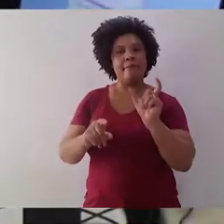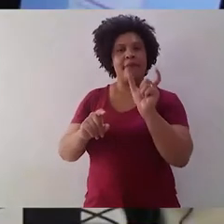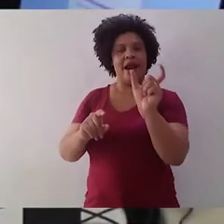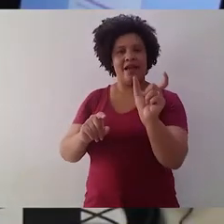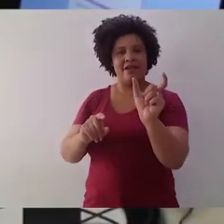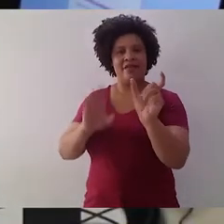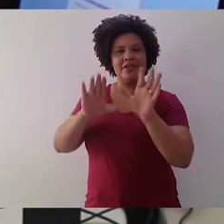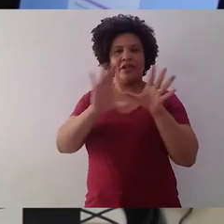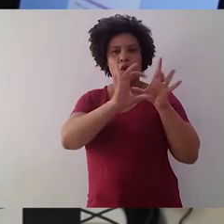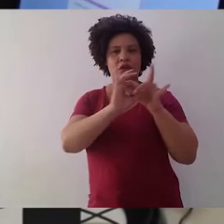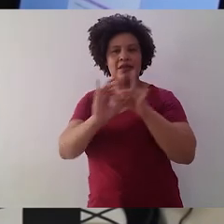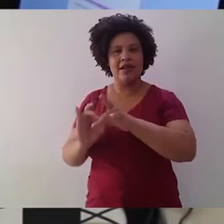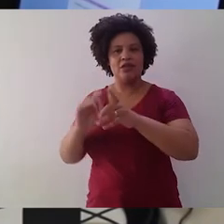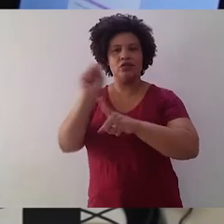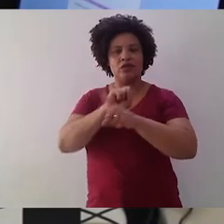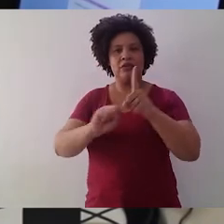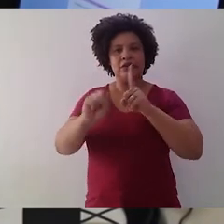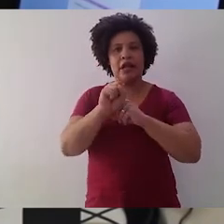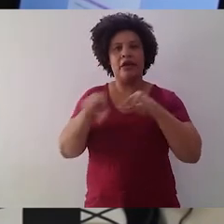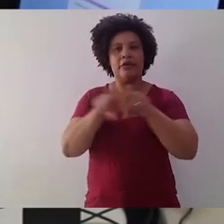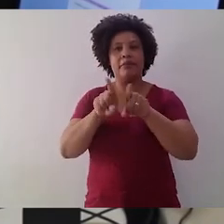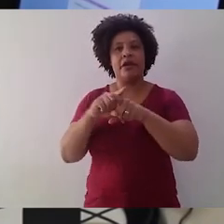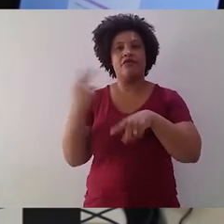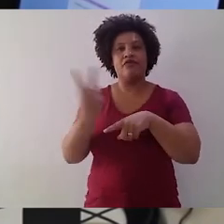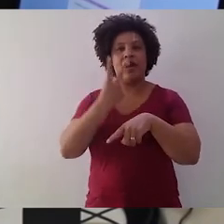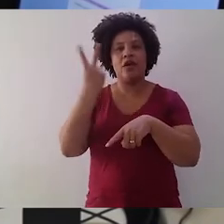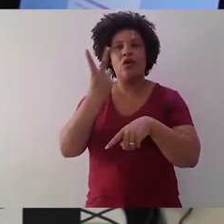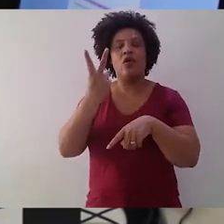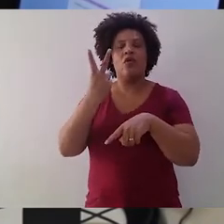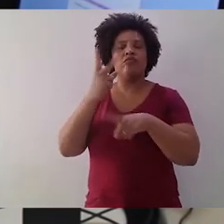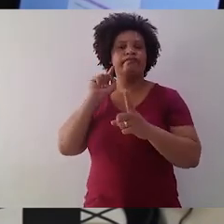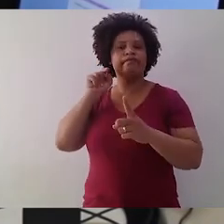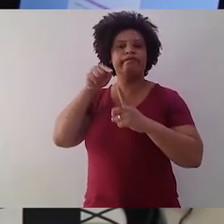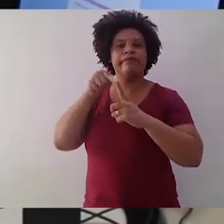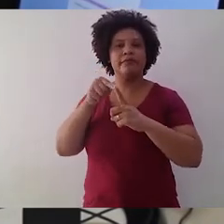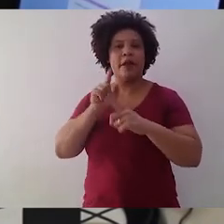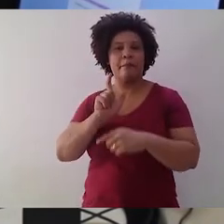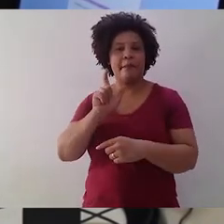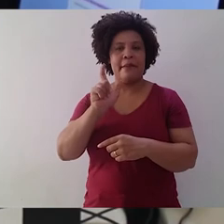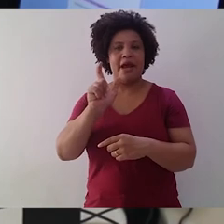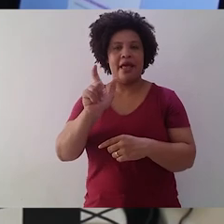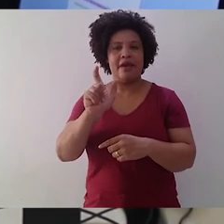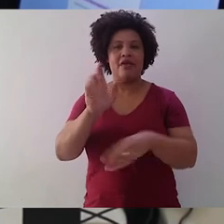contexto social, pelos valores que já foram associados a ela, não é a mais